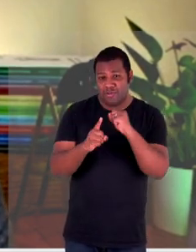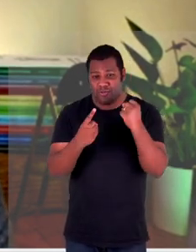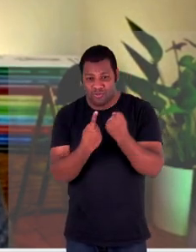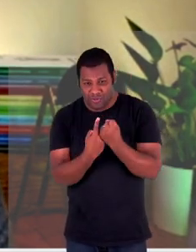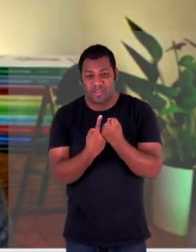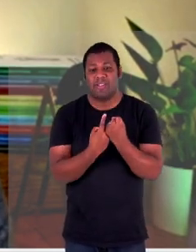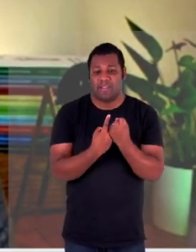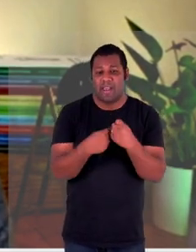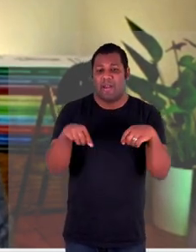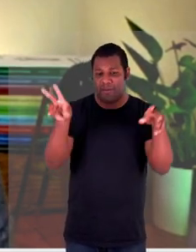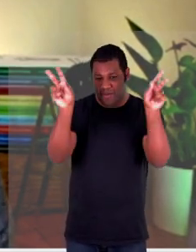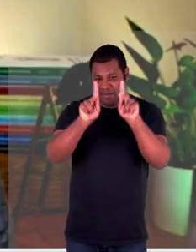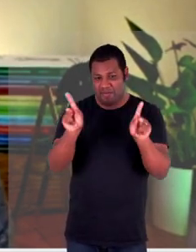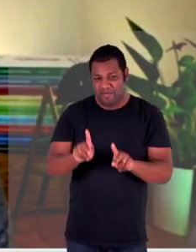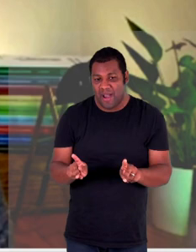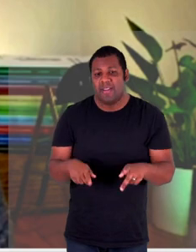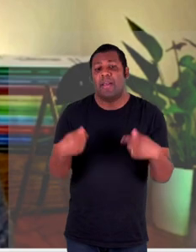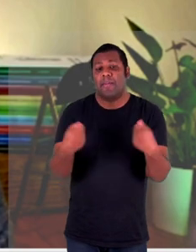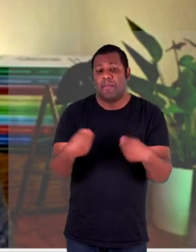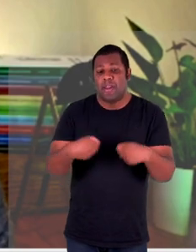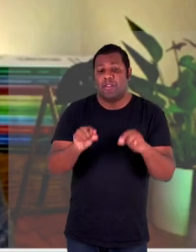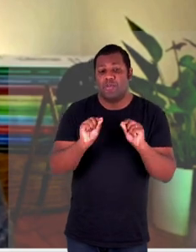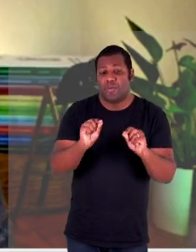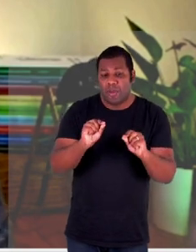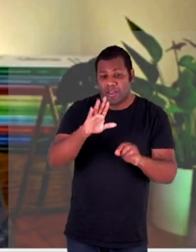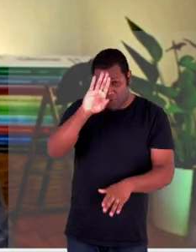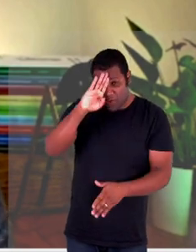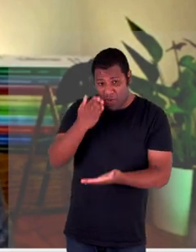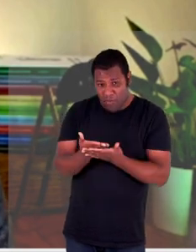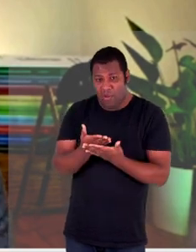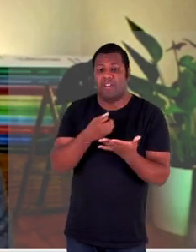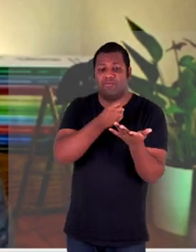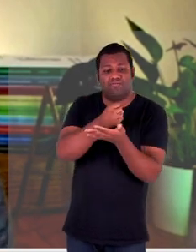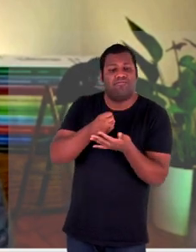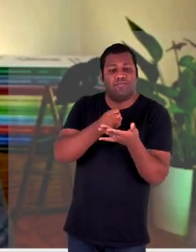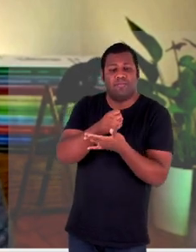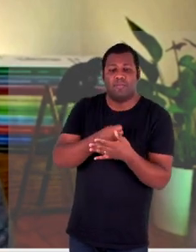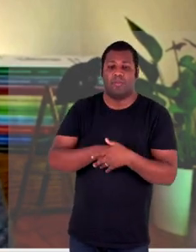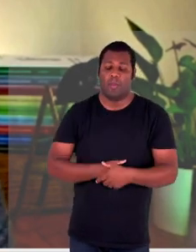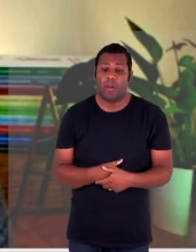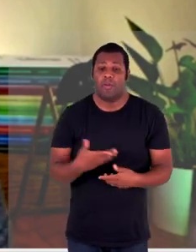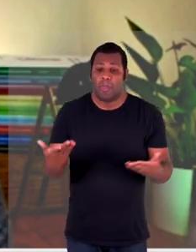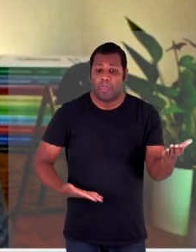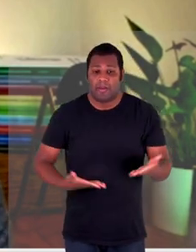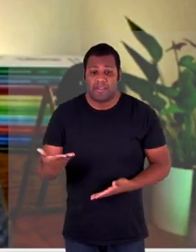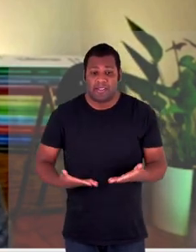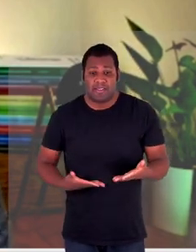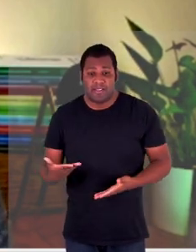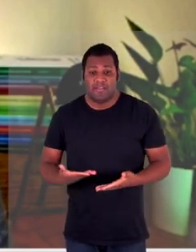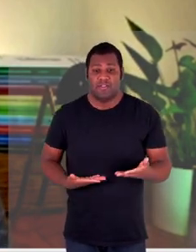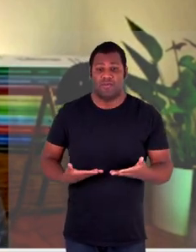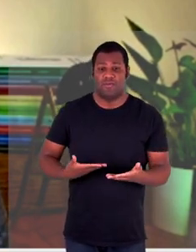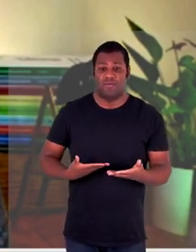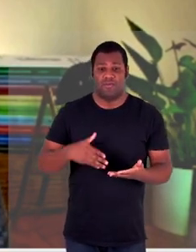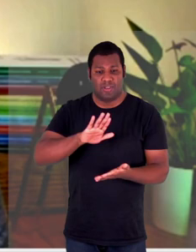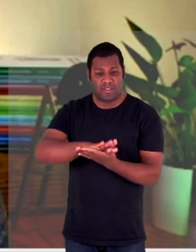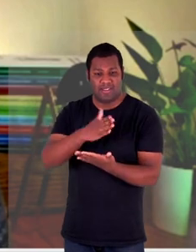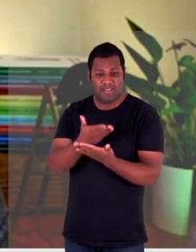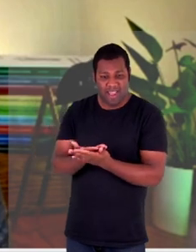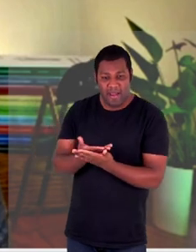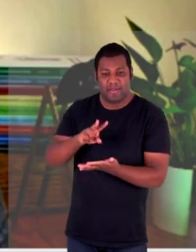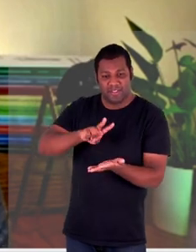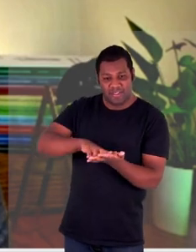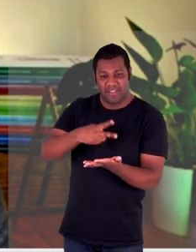depende dessa confiabilidade básica como um todo os serviços de intérprete tradução